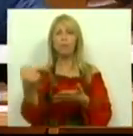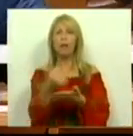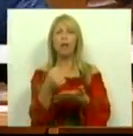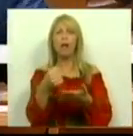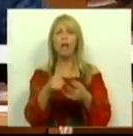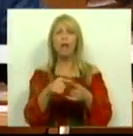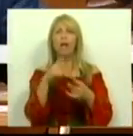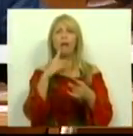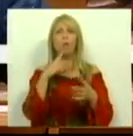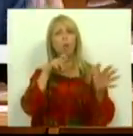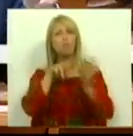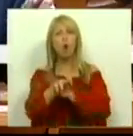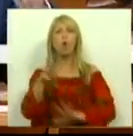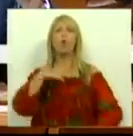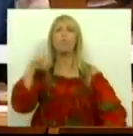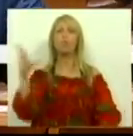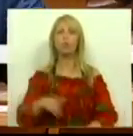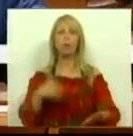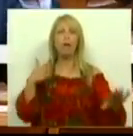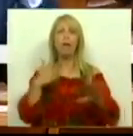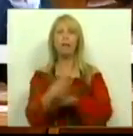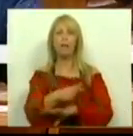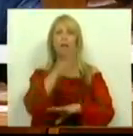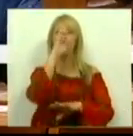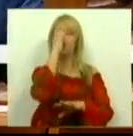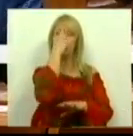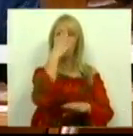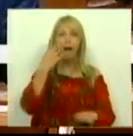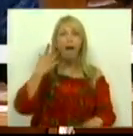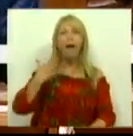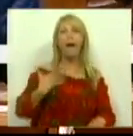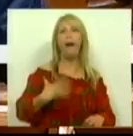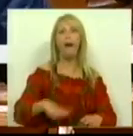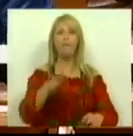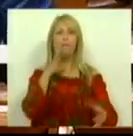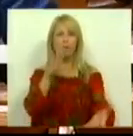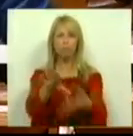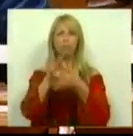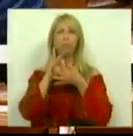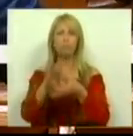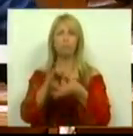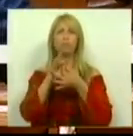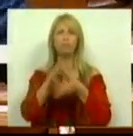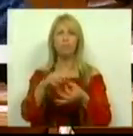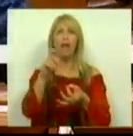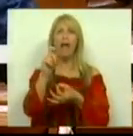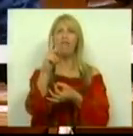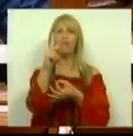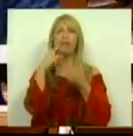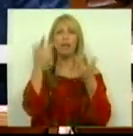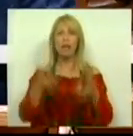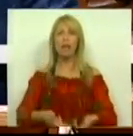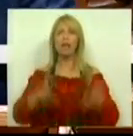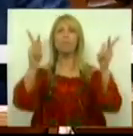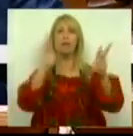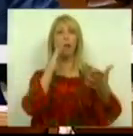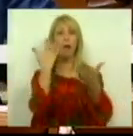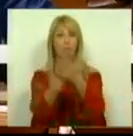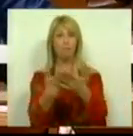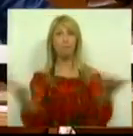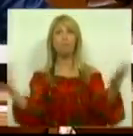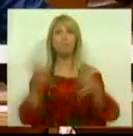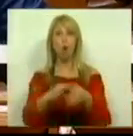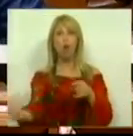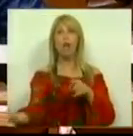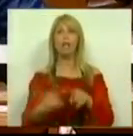reentrando em Portugal pelo esforço de convergência desta Avenida da Liberdade, para que cheguemos, em nome do interesse nacional,